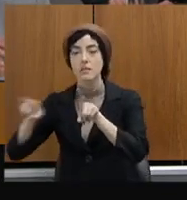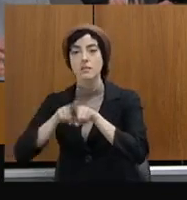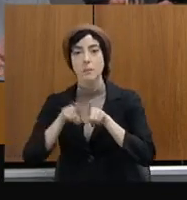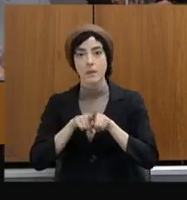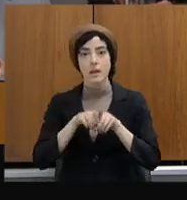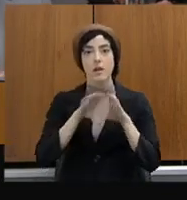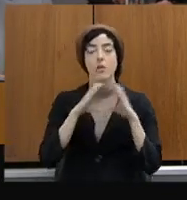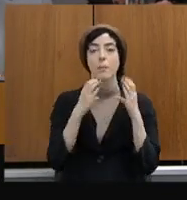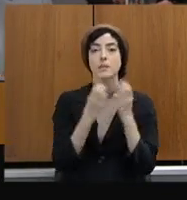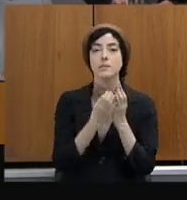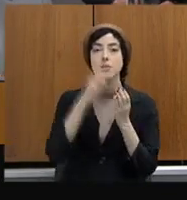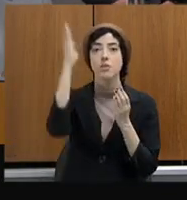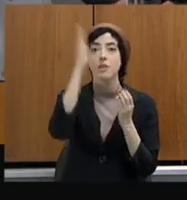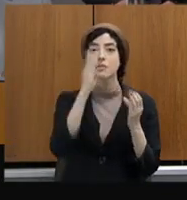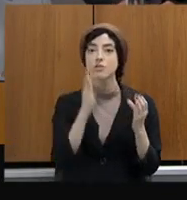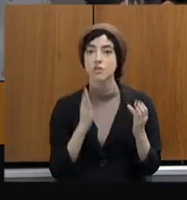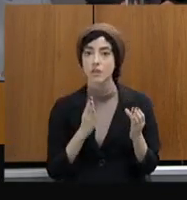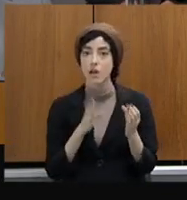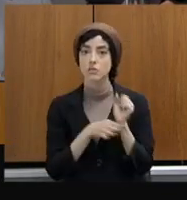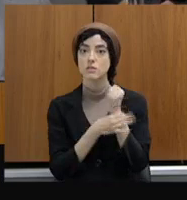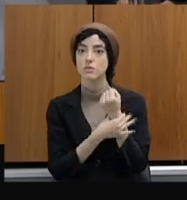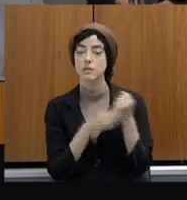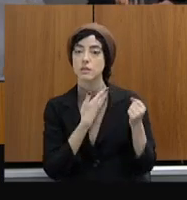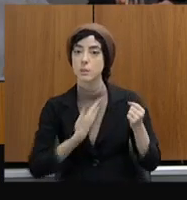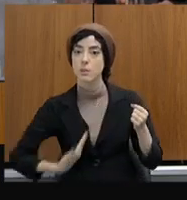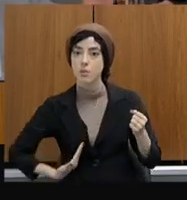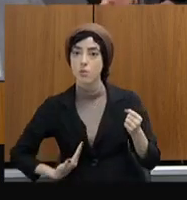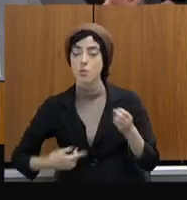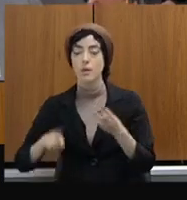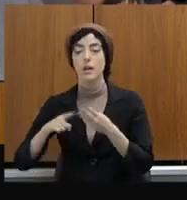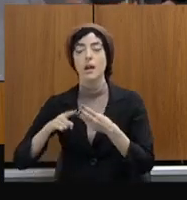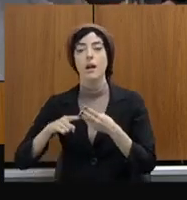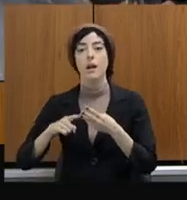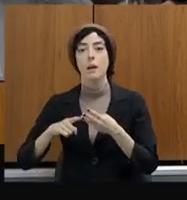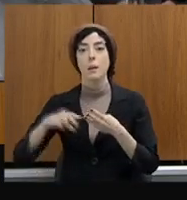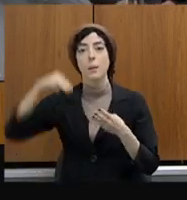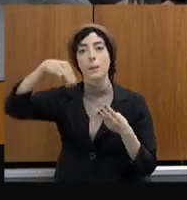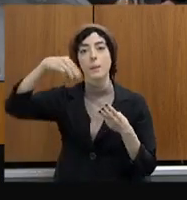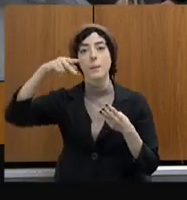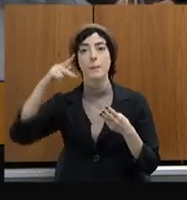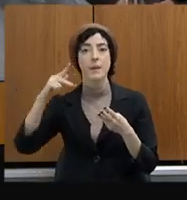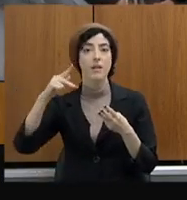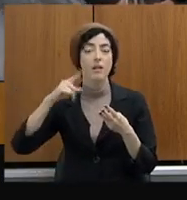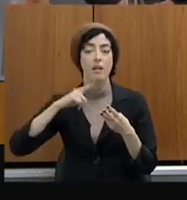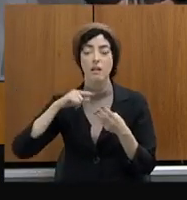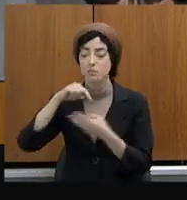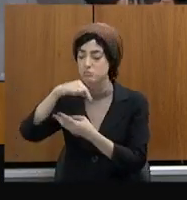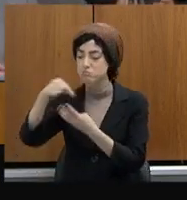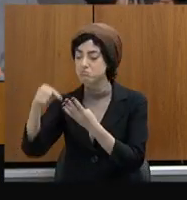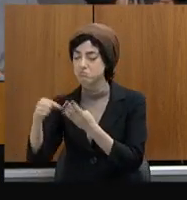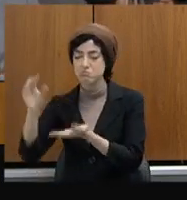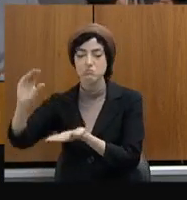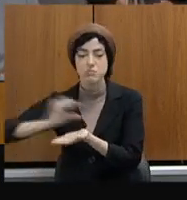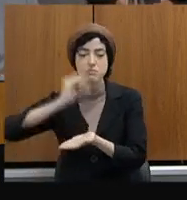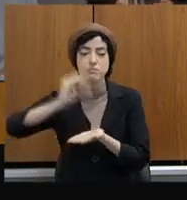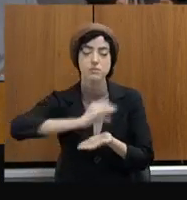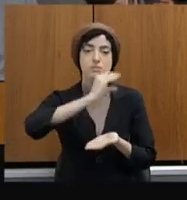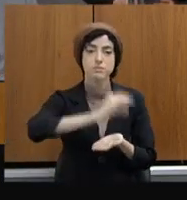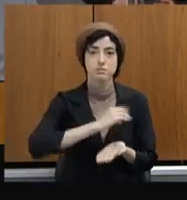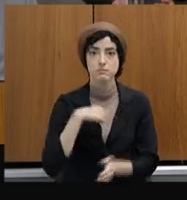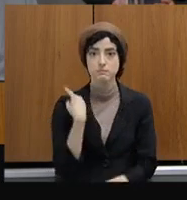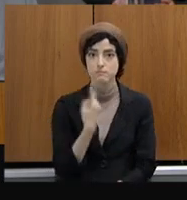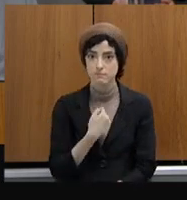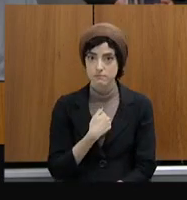também do Ministério Público. Somando tudo, nesses quatro anos, nós tivemos mais de